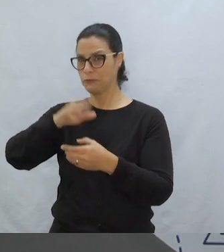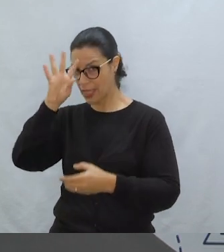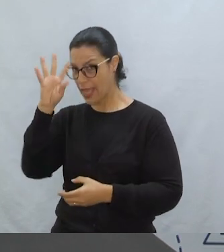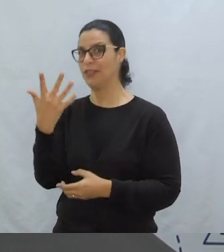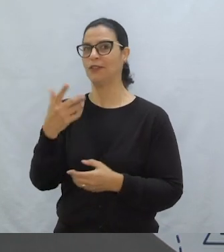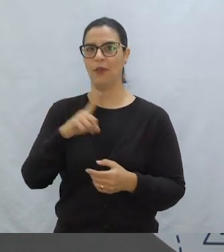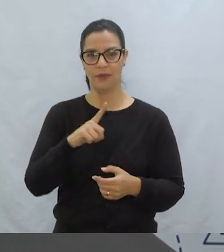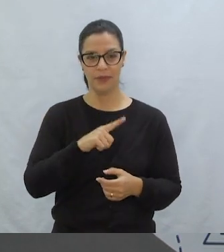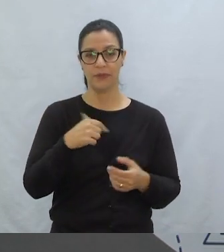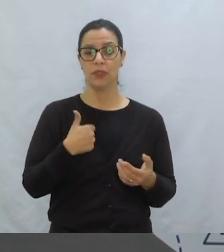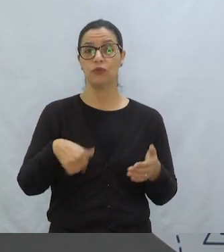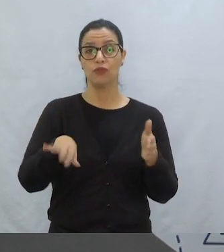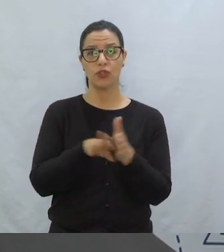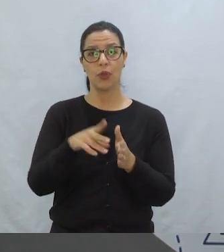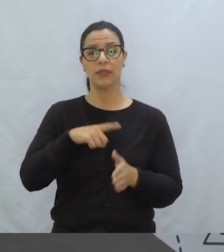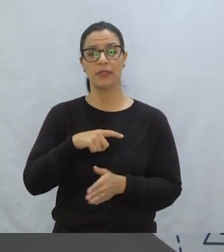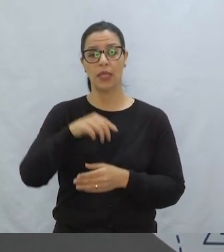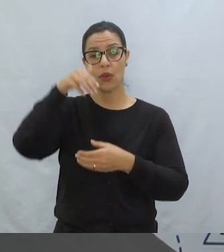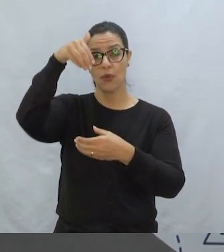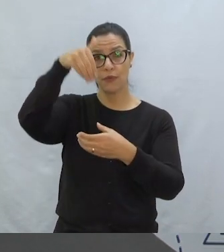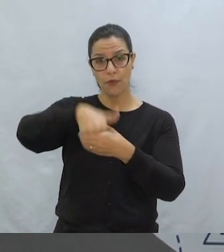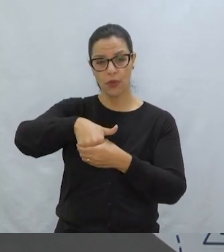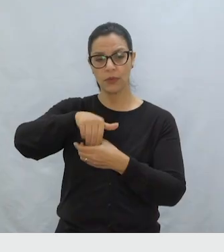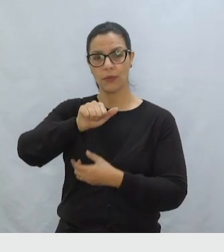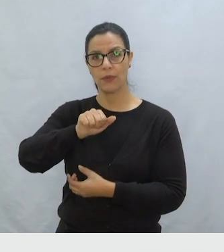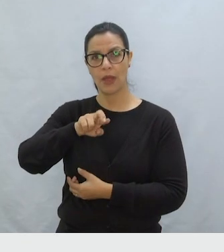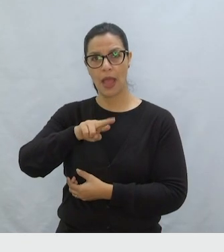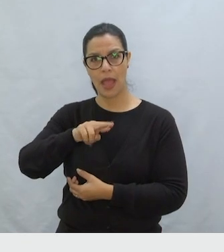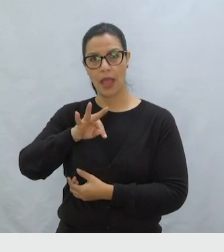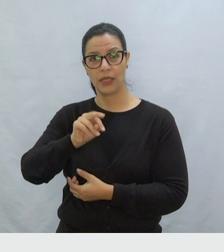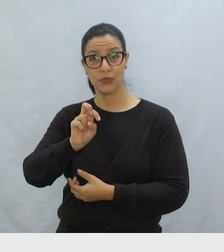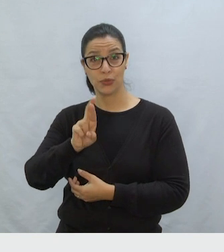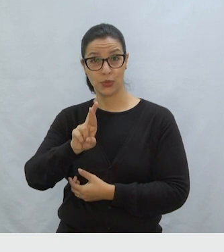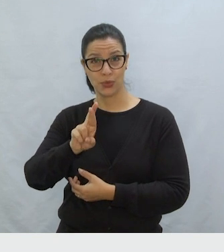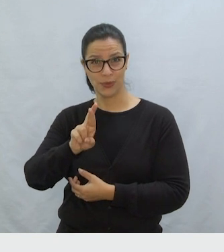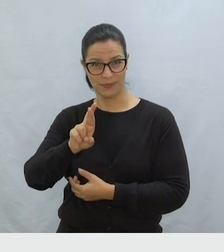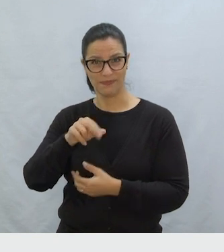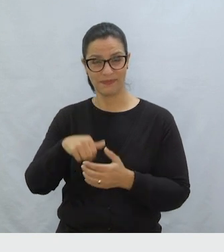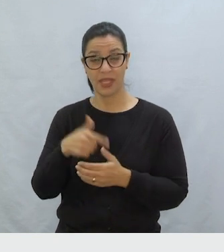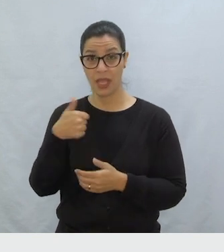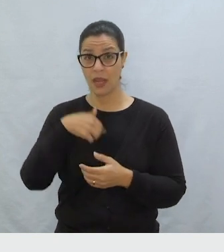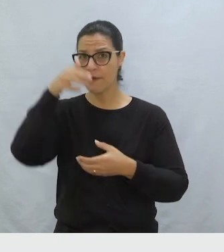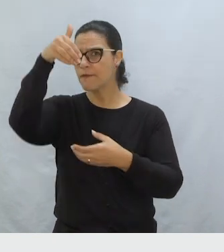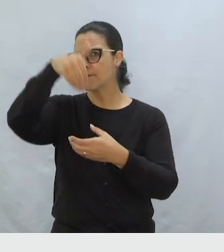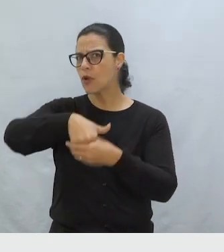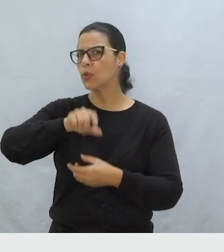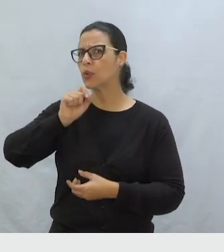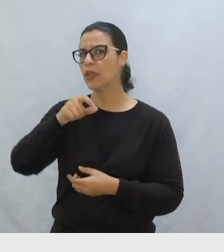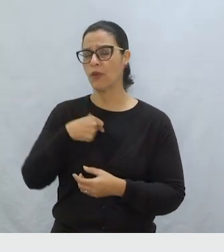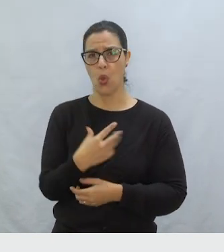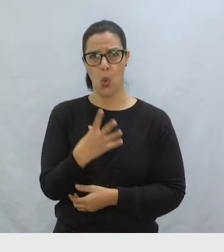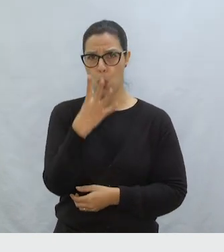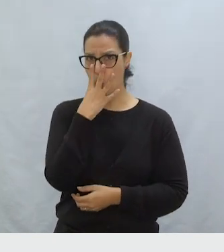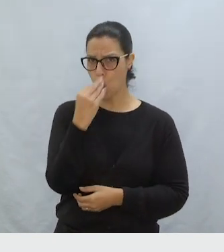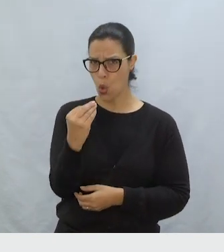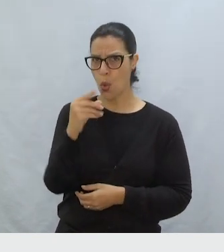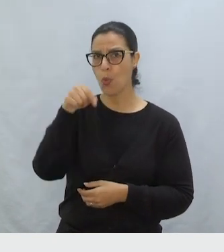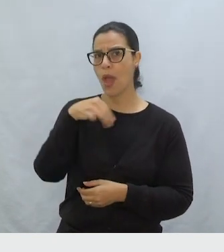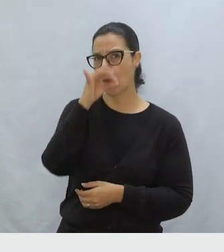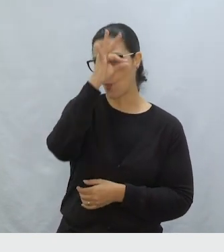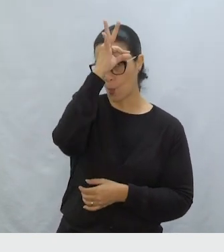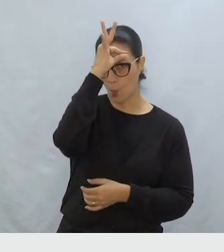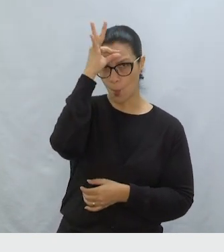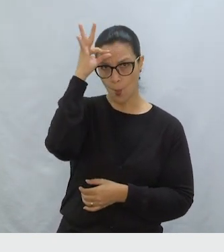decisivo. Então, a gente recebeu aqui o voto do Arthur Medeiros de Figueiredo. E ele votou que o lobo